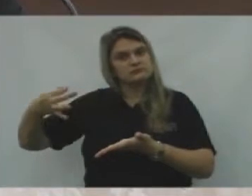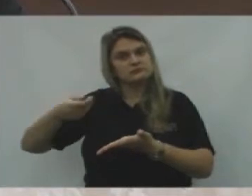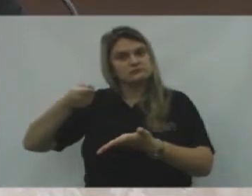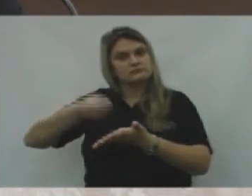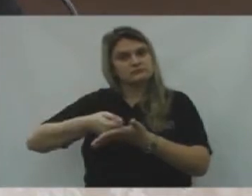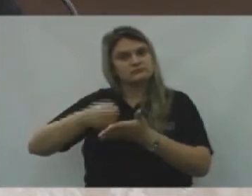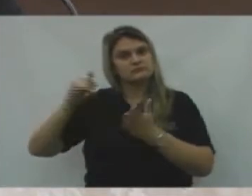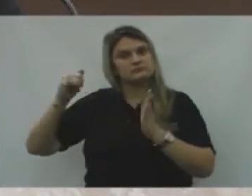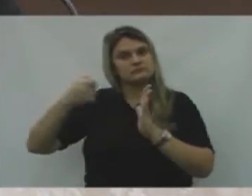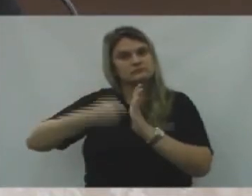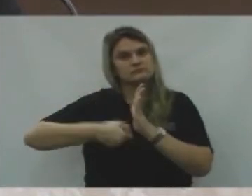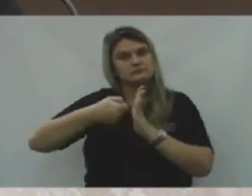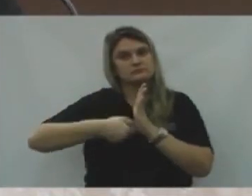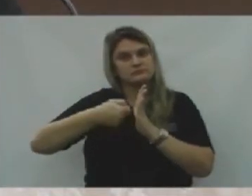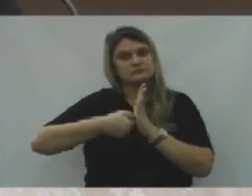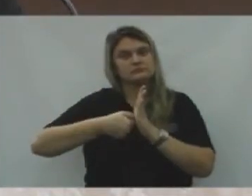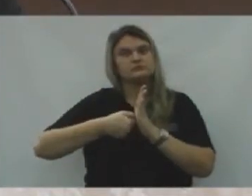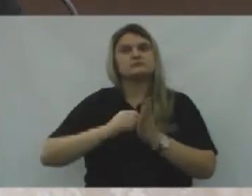contribuinte,